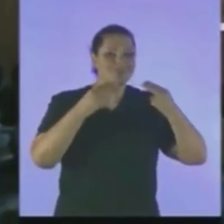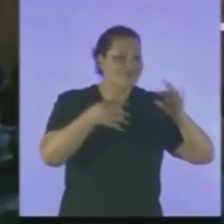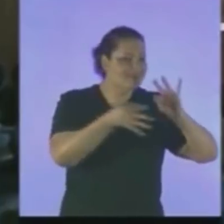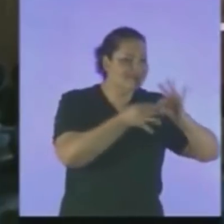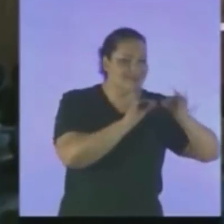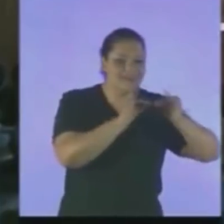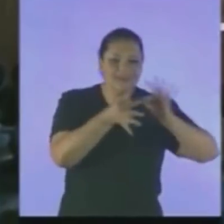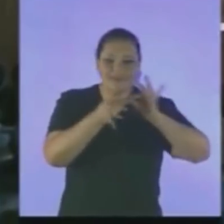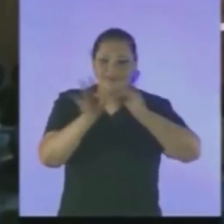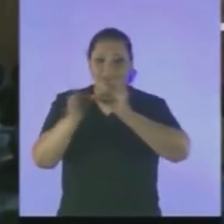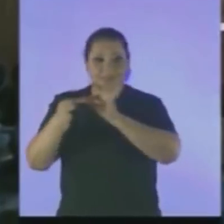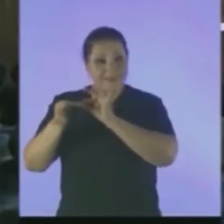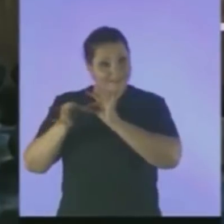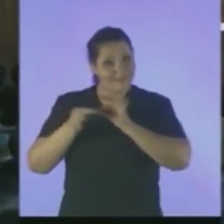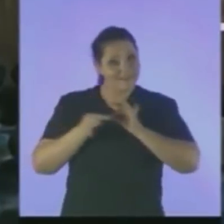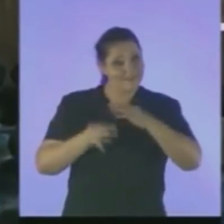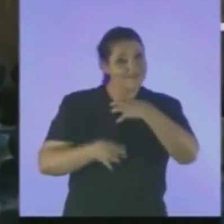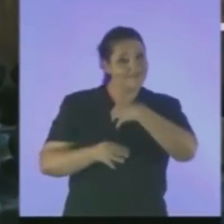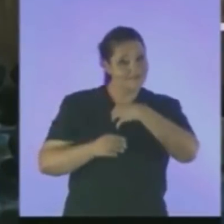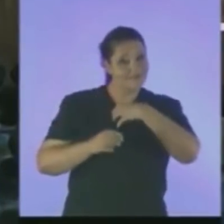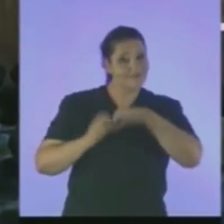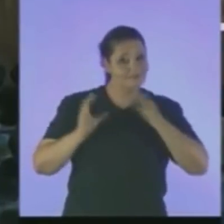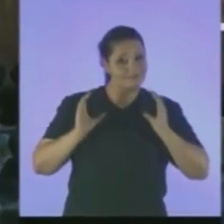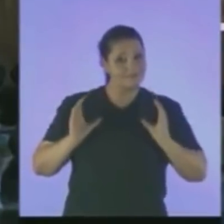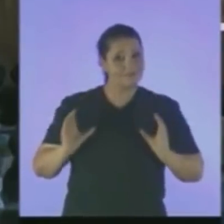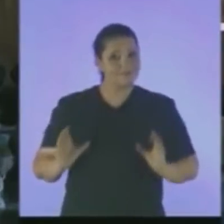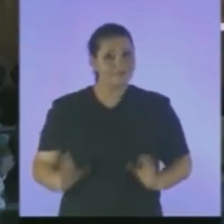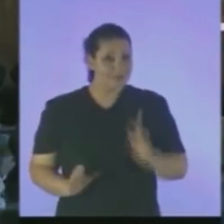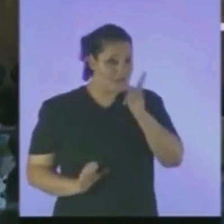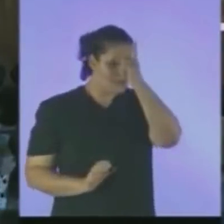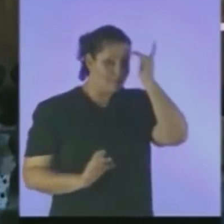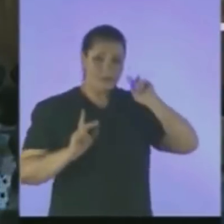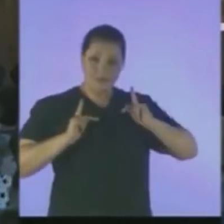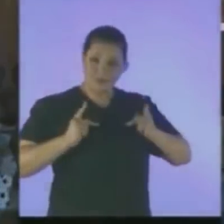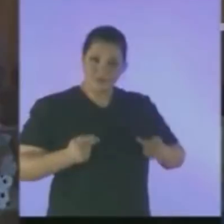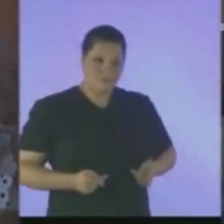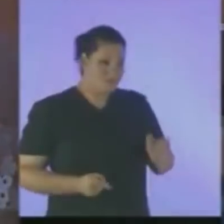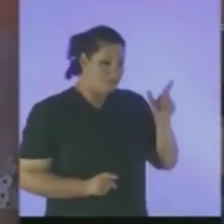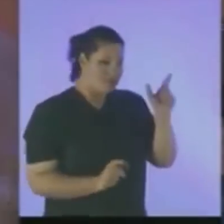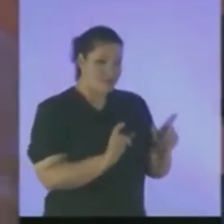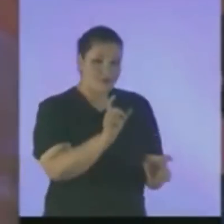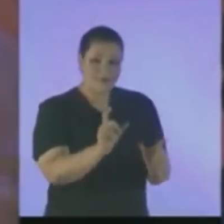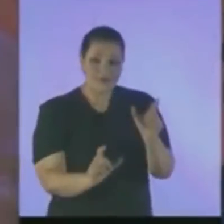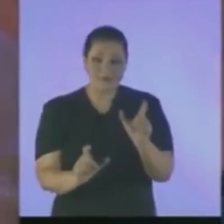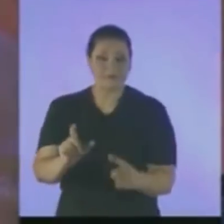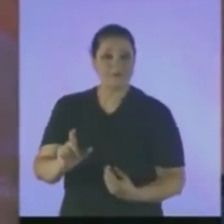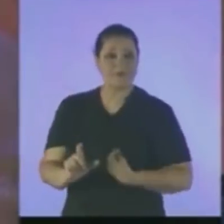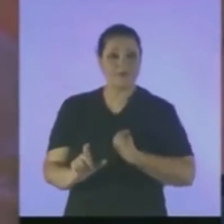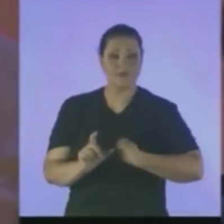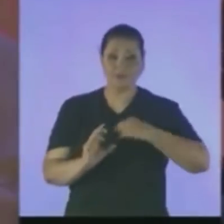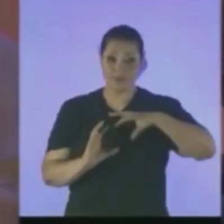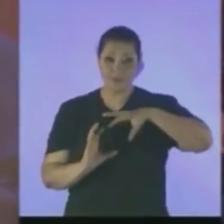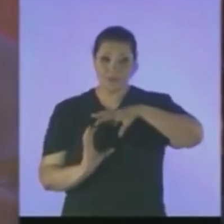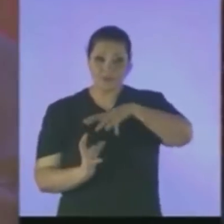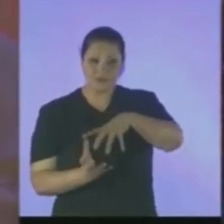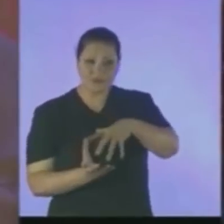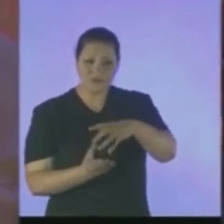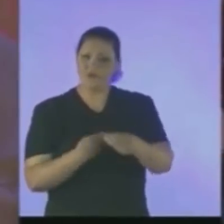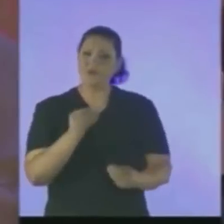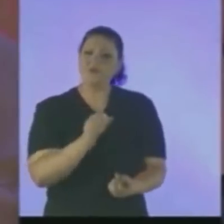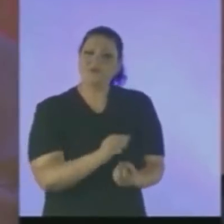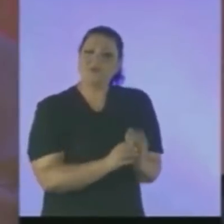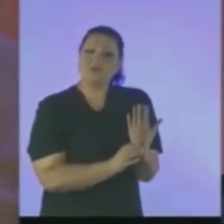detalhadas Do comportamento das criaturas humanas Que eram feitas do barro